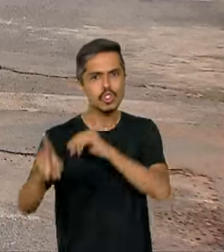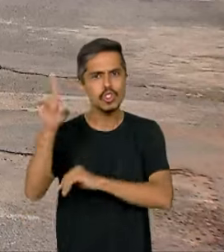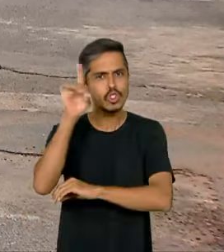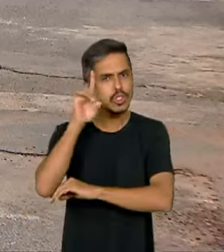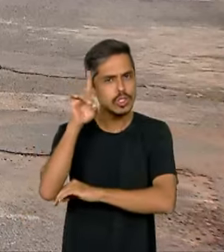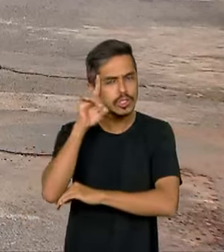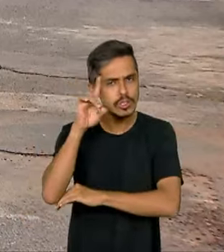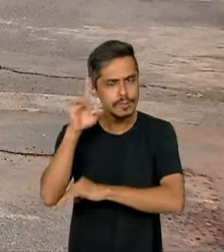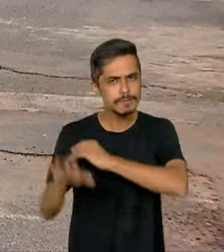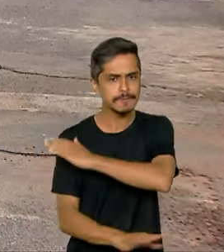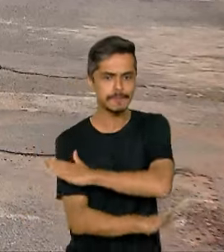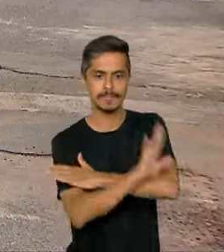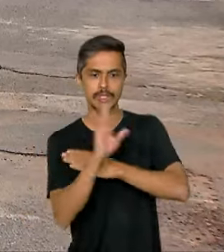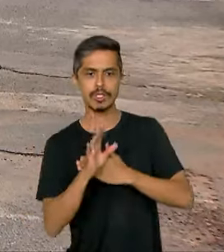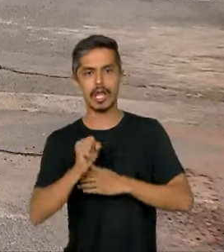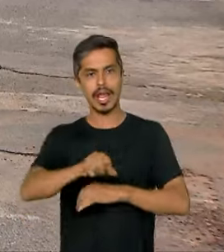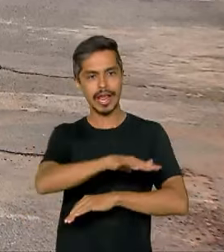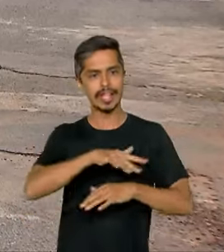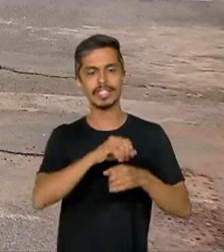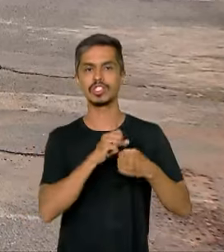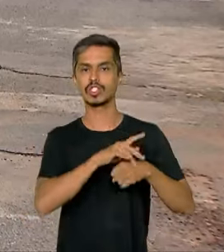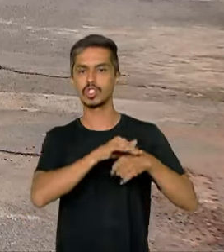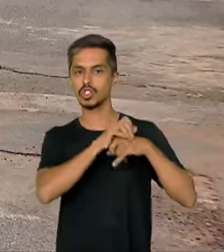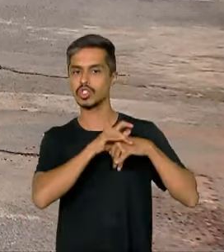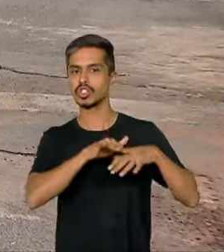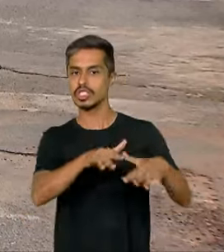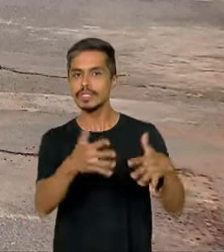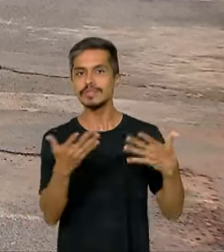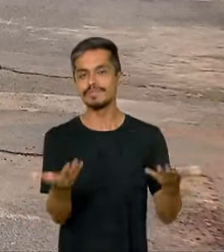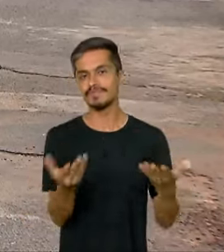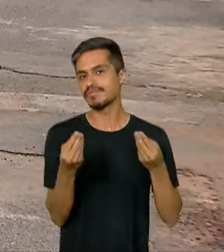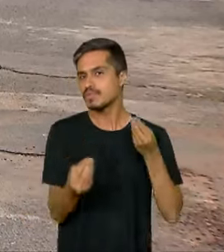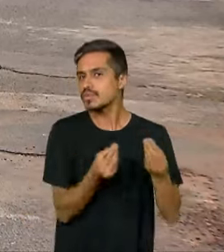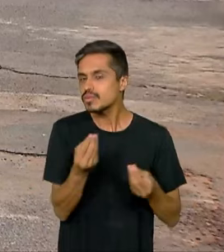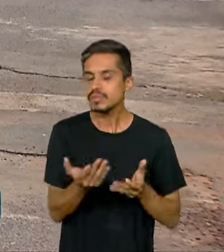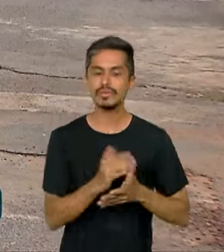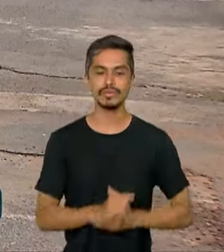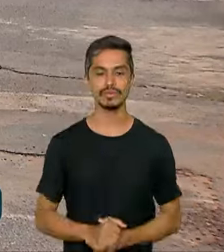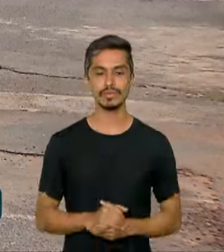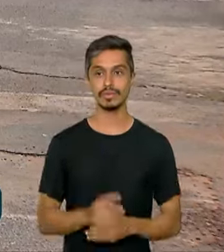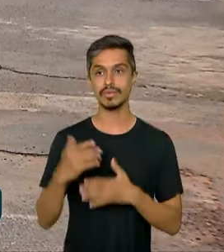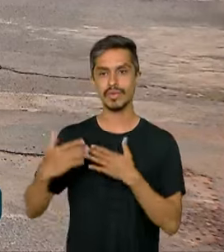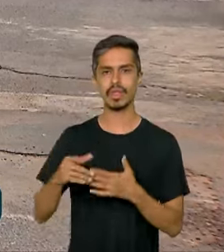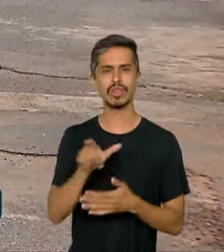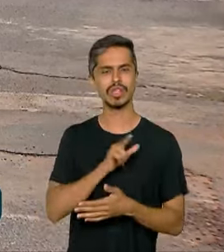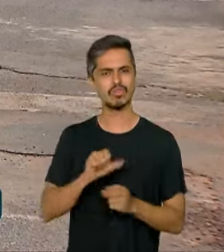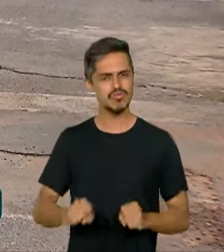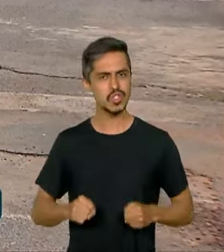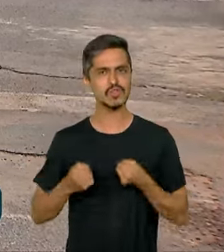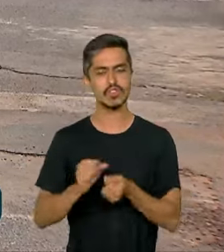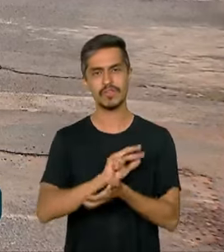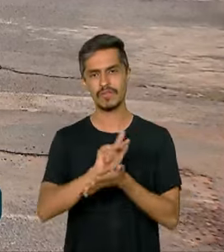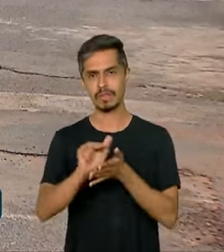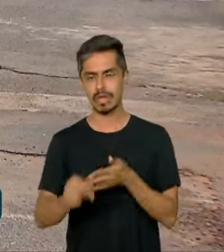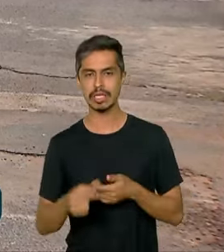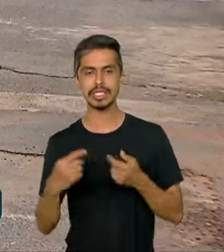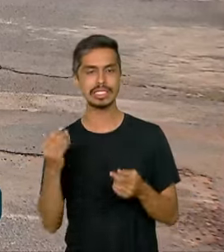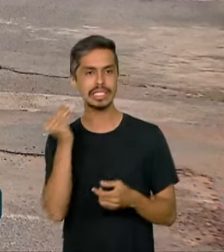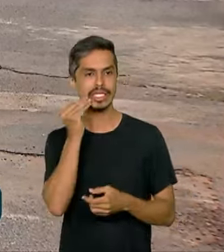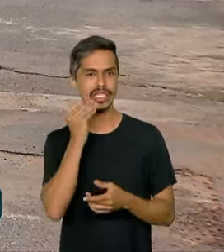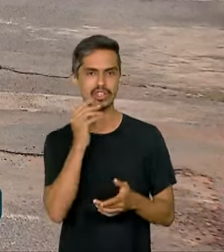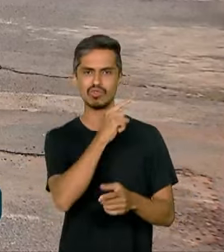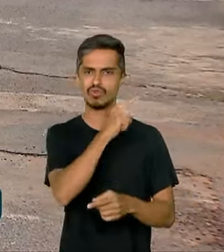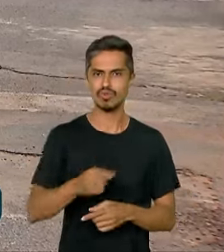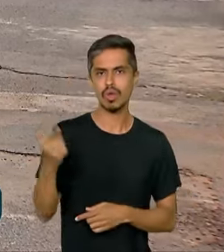o cenário epidemiológico da dengue no Brasil. A pasta desenvolve várias ações para eliminar o Aedes